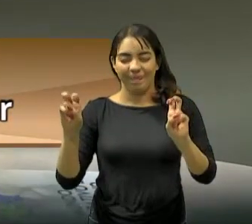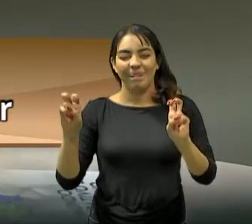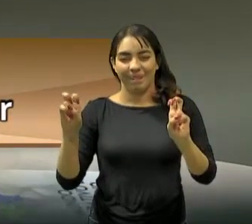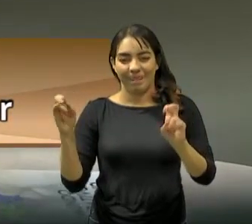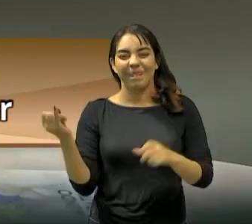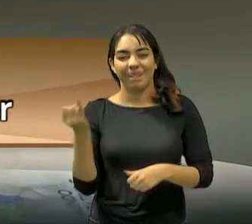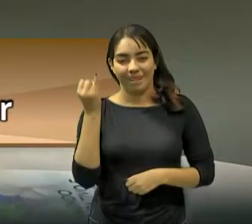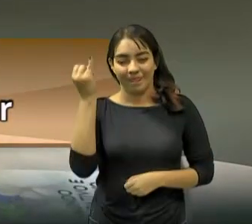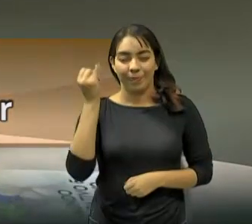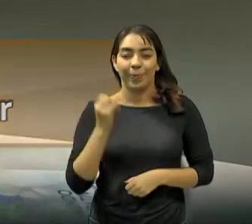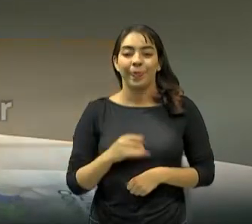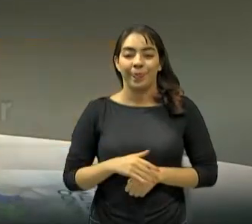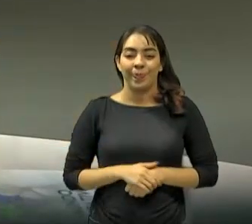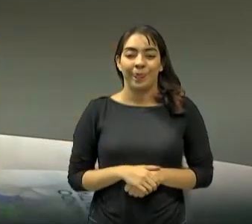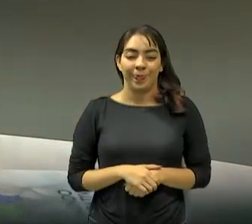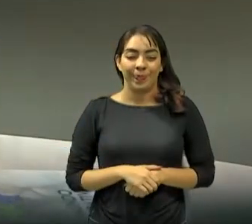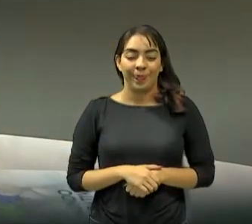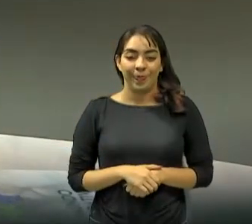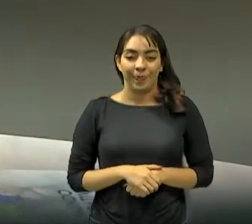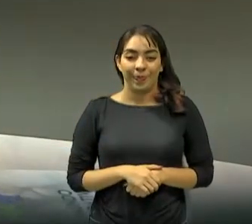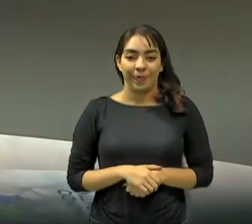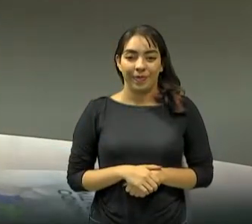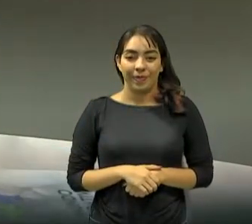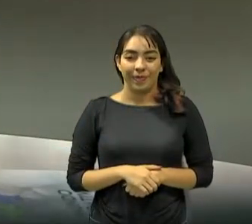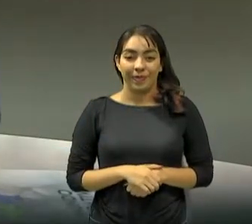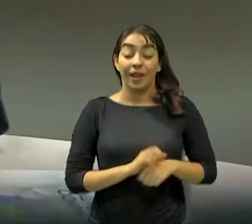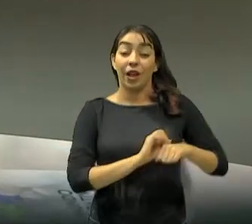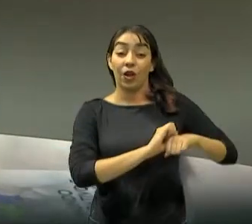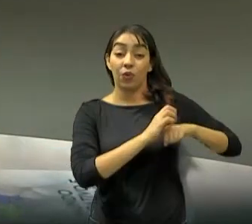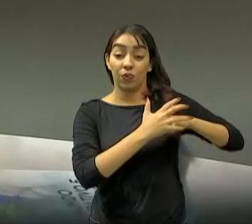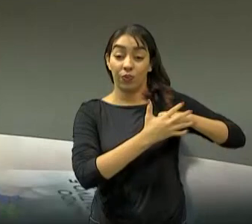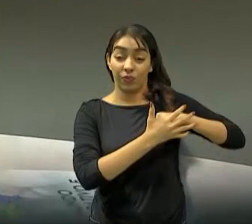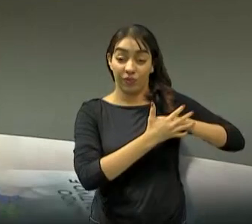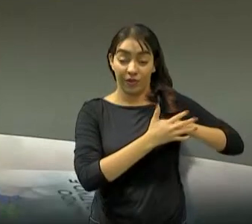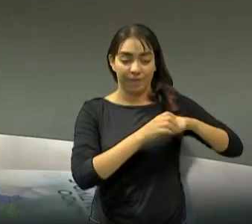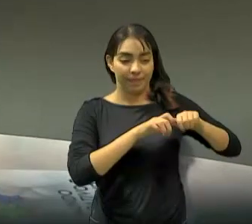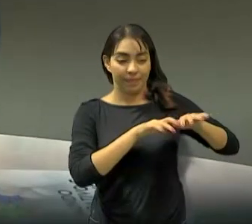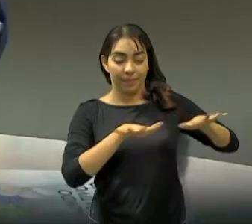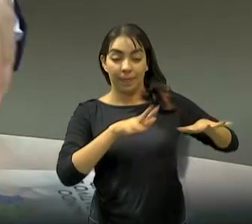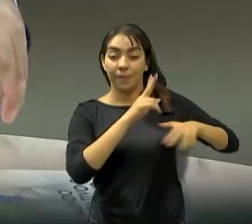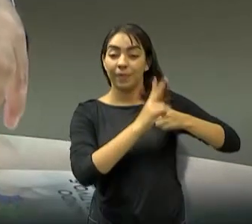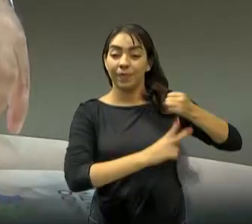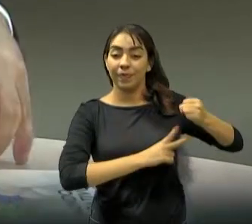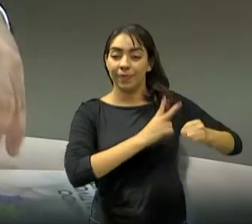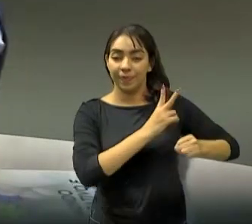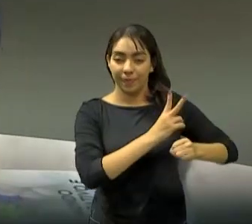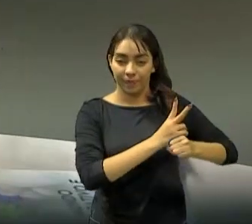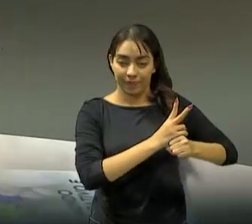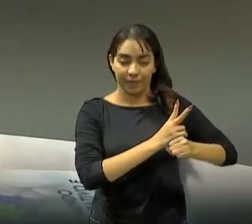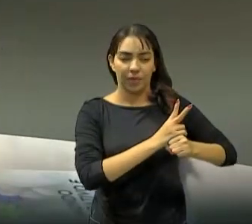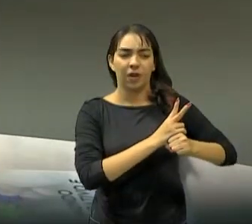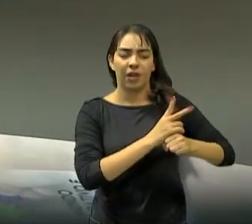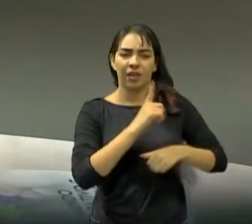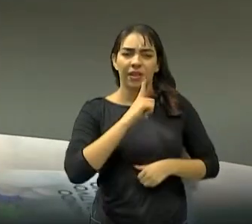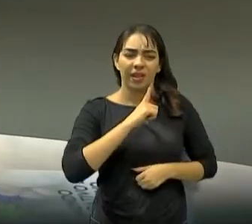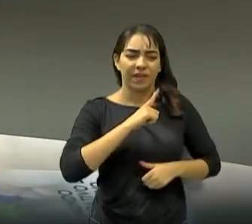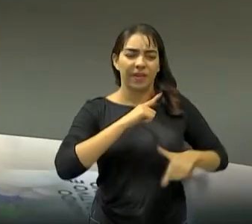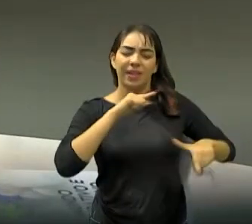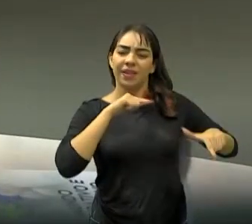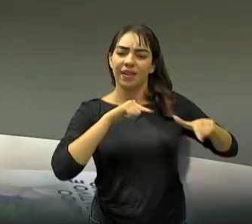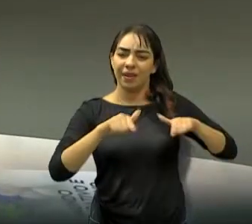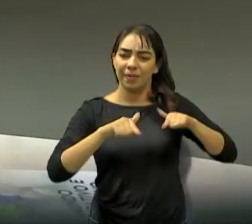seja, a gente viu muito, ou seja, desde a pandemia, o sair da pandemia, o voltar, o home office, ou seja, eu tenho